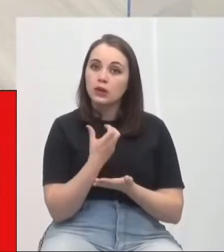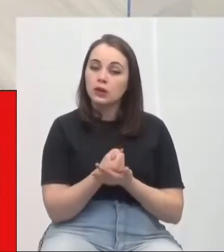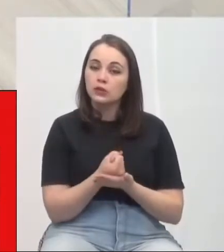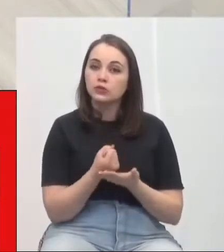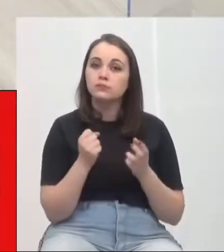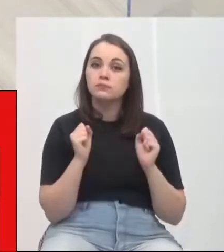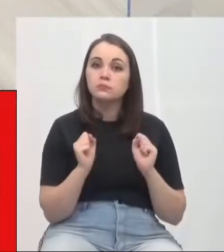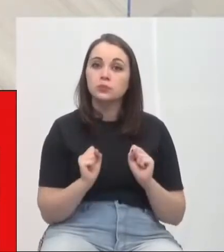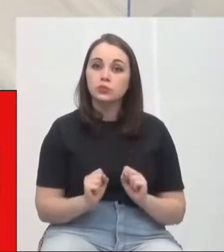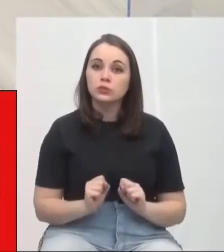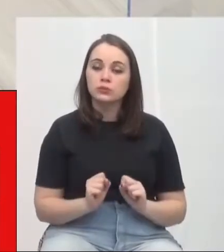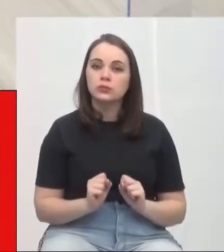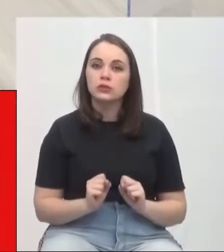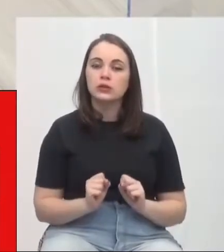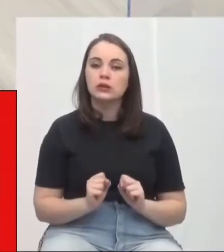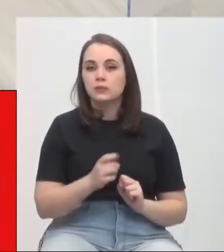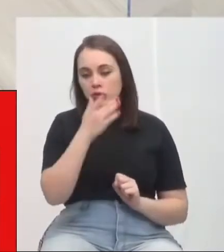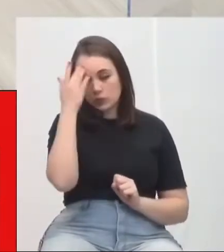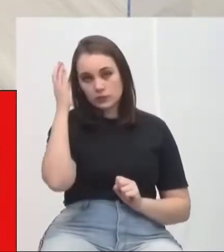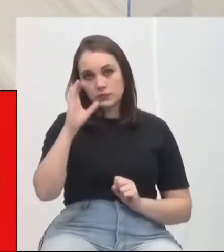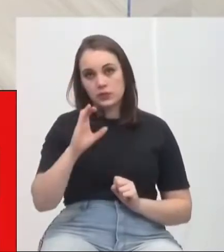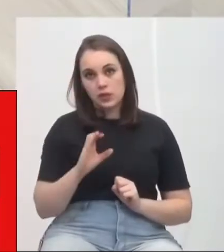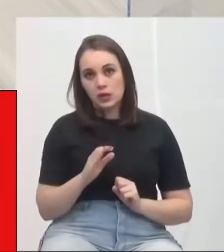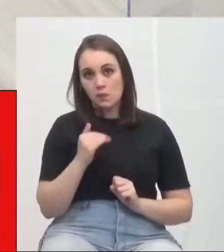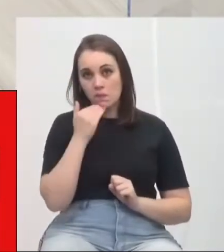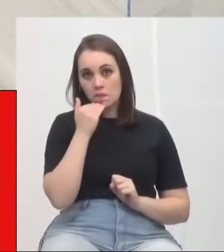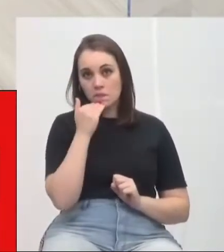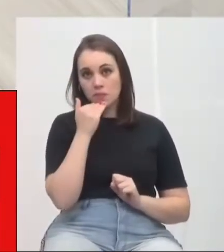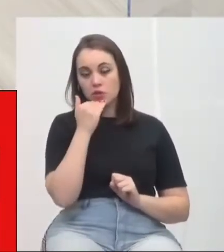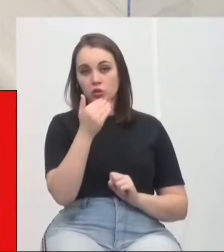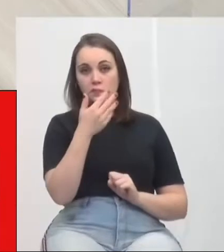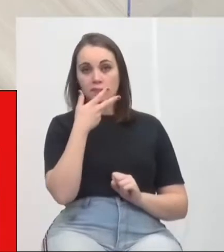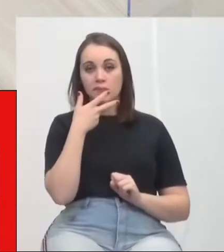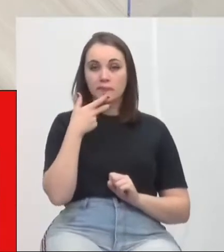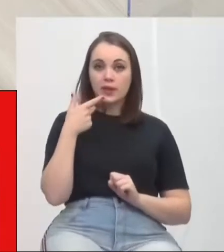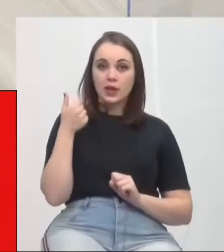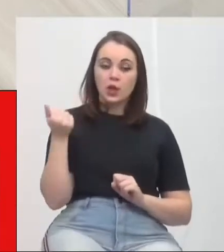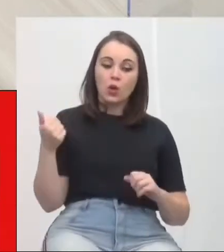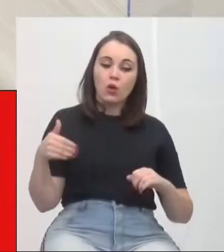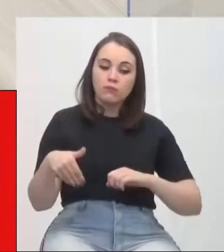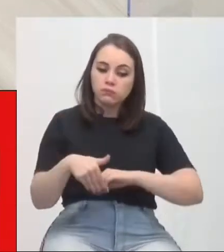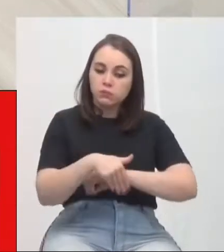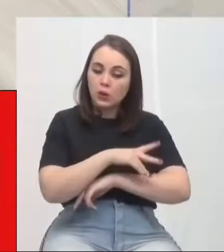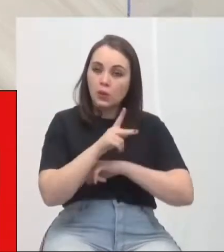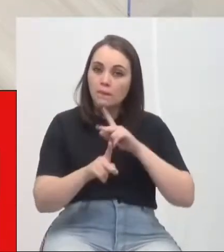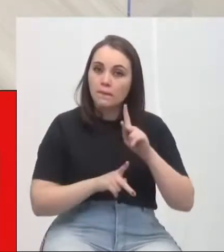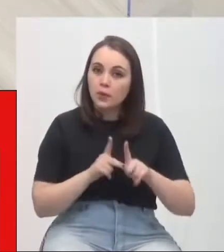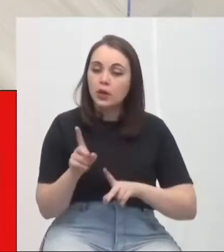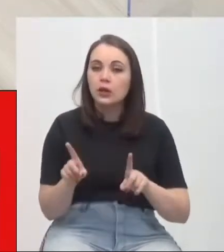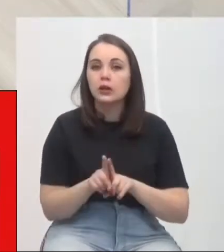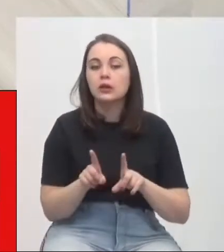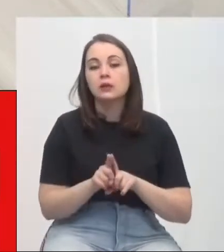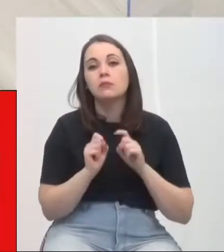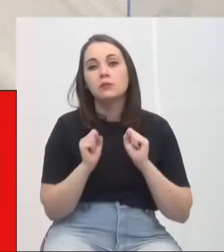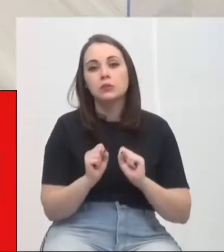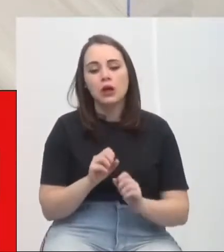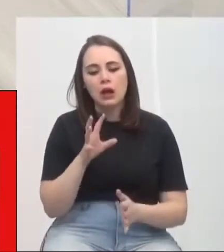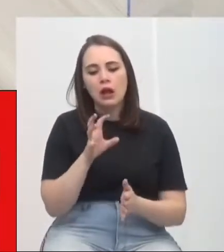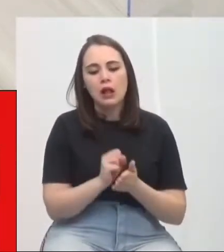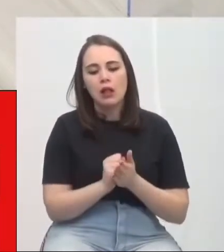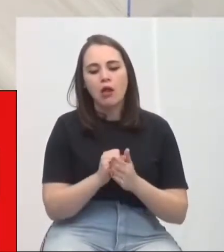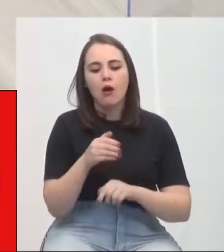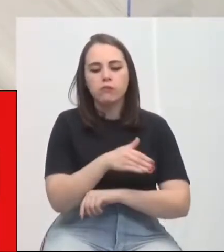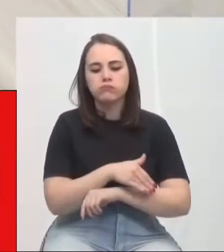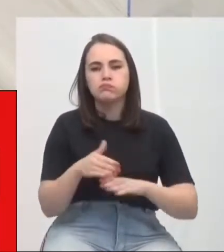possibilitar aos munícipes encaminharem solicitações de reparos em vias públicas, com a possibilidade de cadastrar endereço do